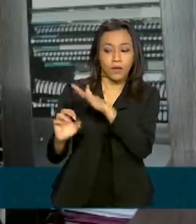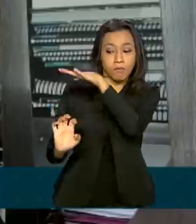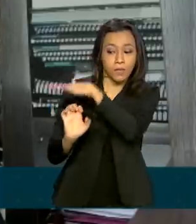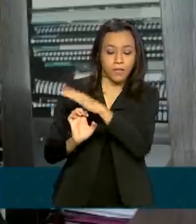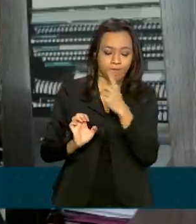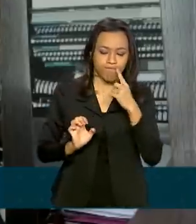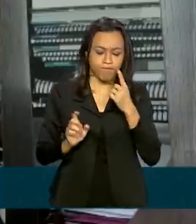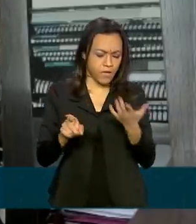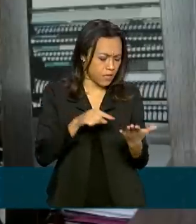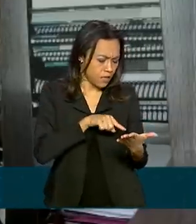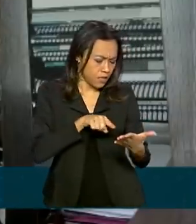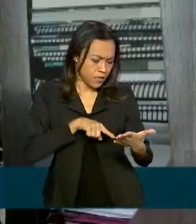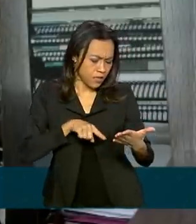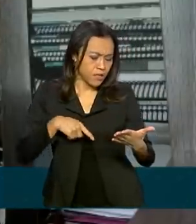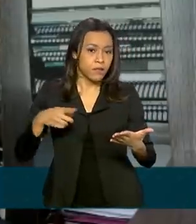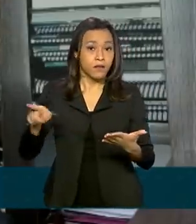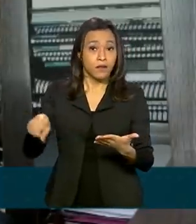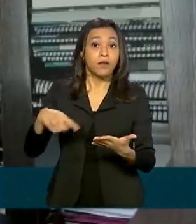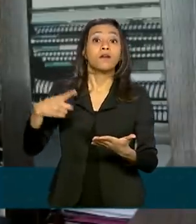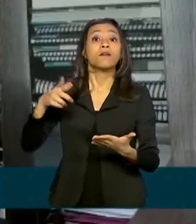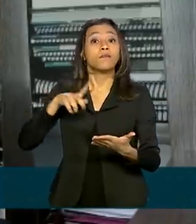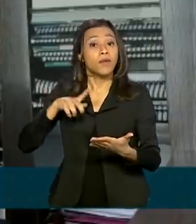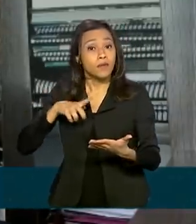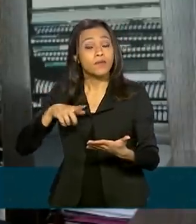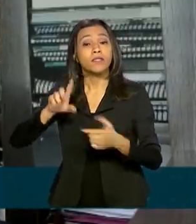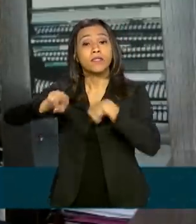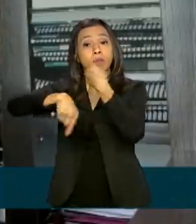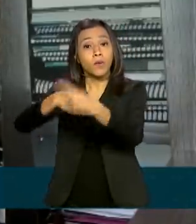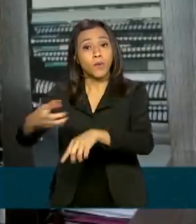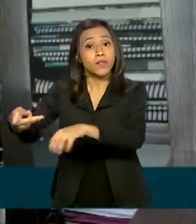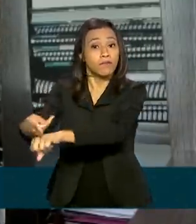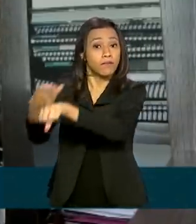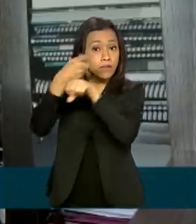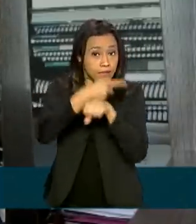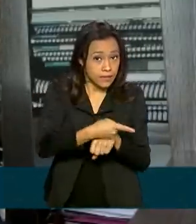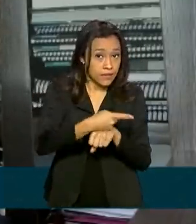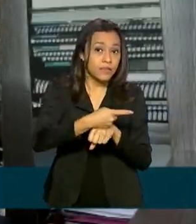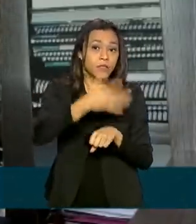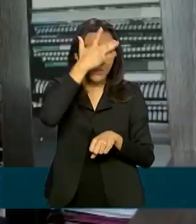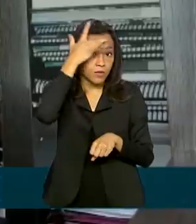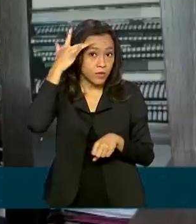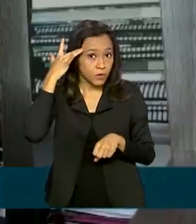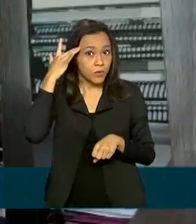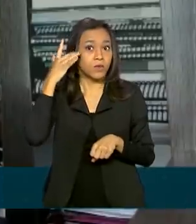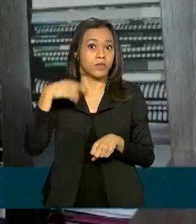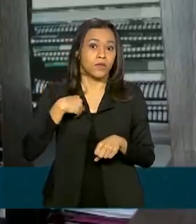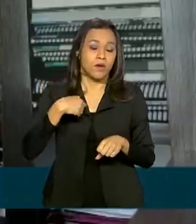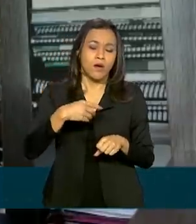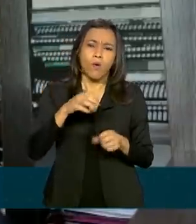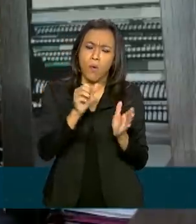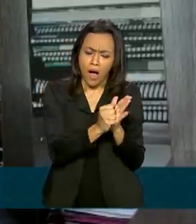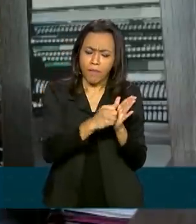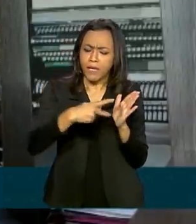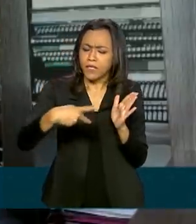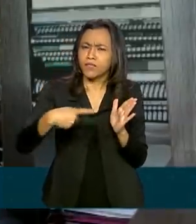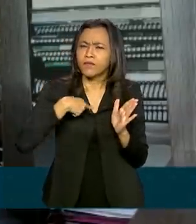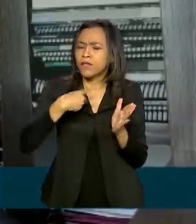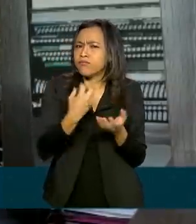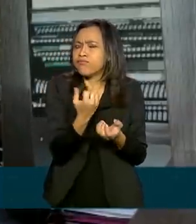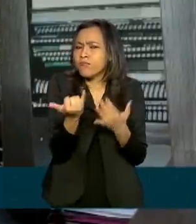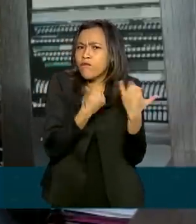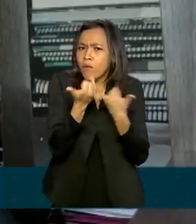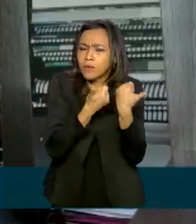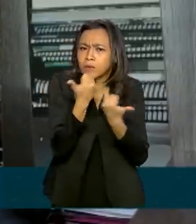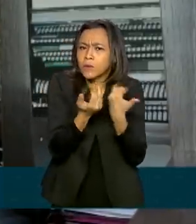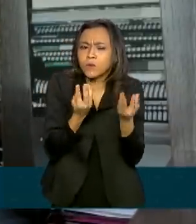no momento em que ocorre a indenização. E com a visita do perito a campo, o aplicativo traz, então, informações de